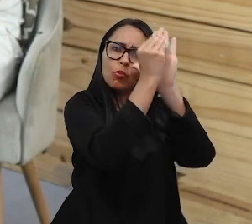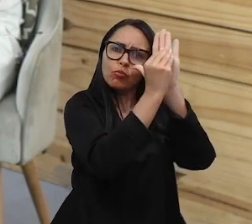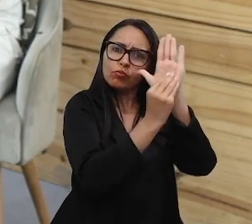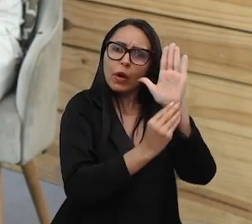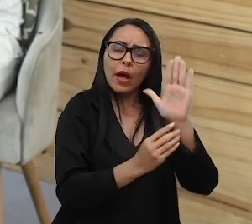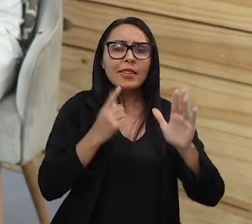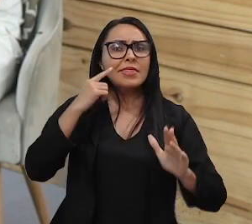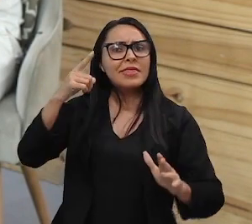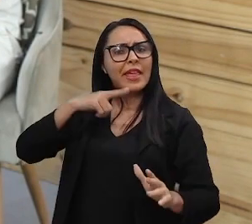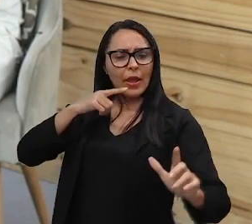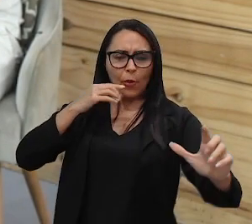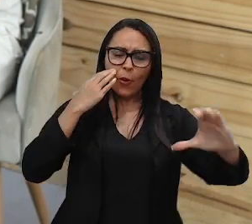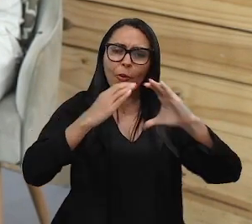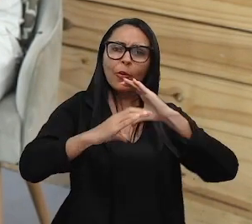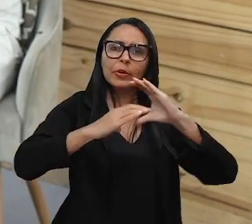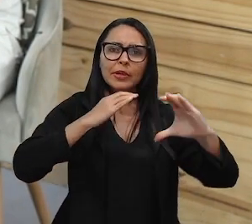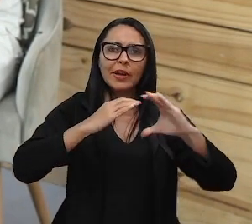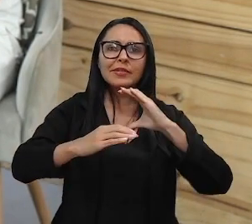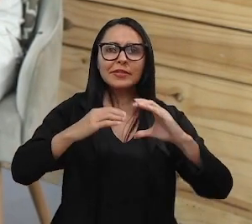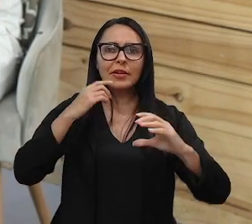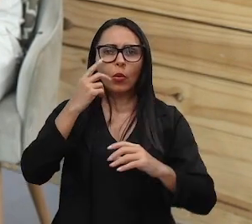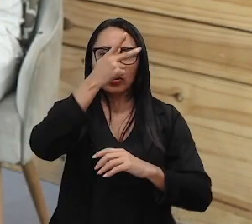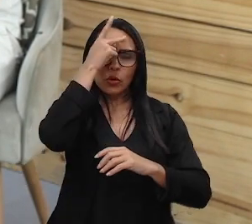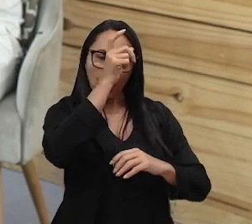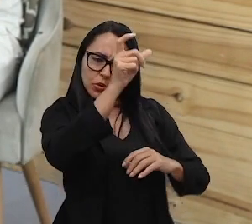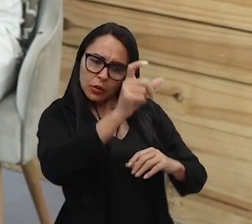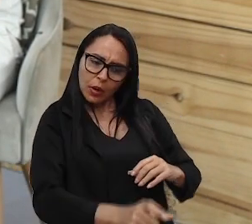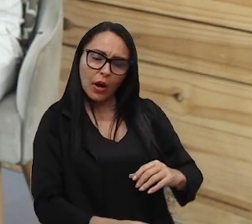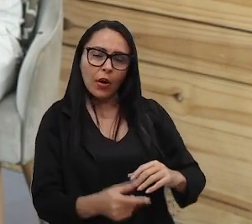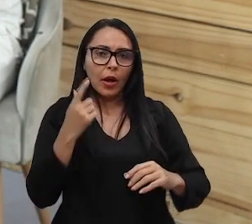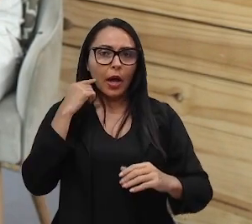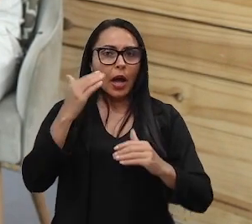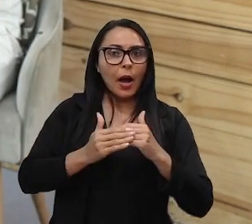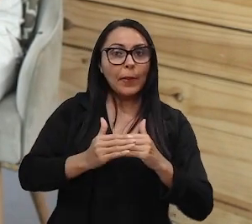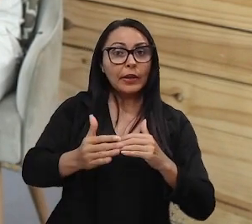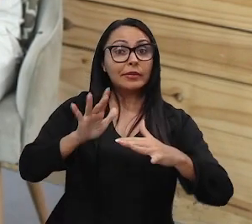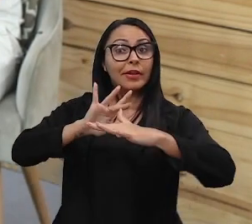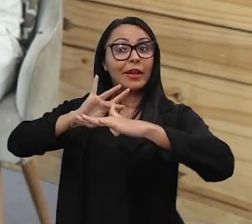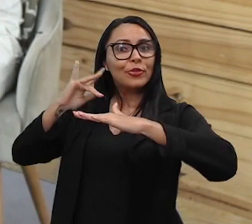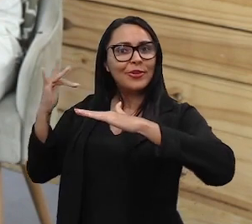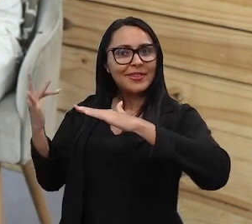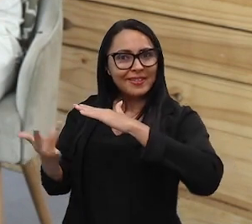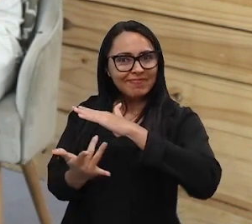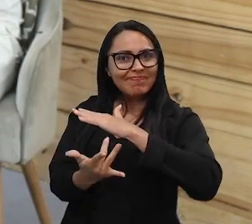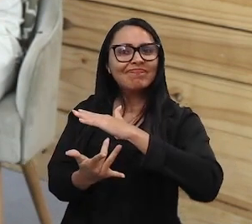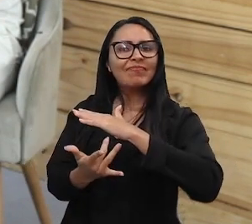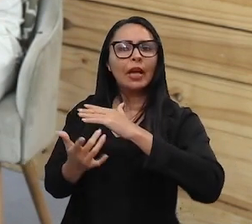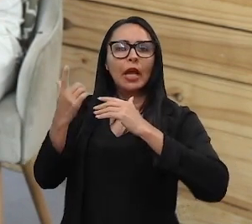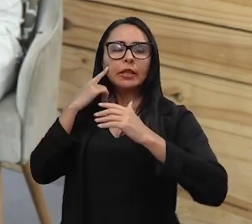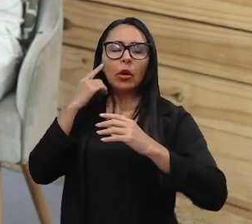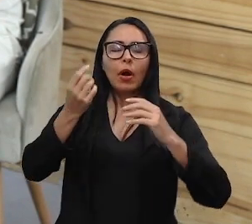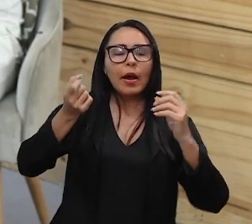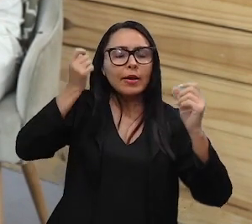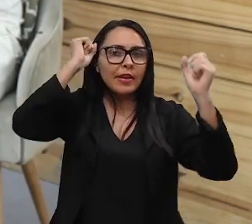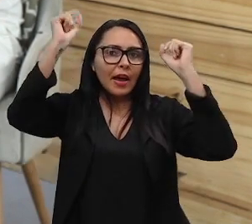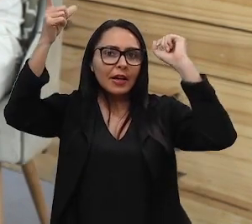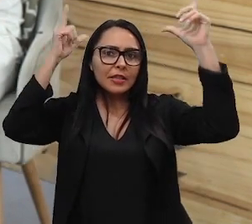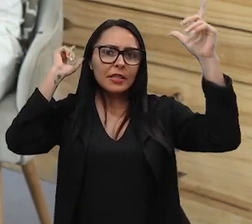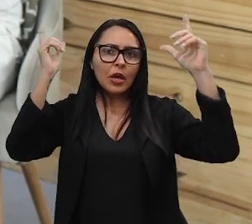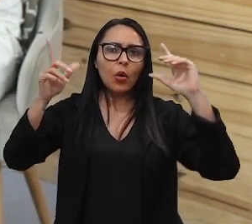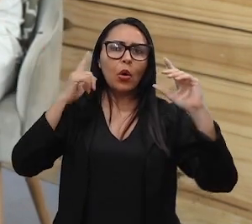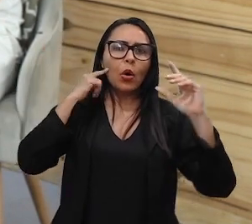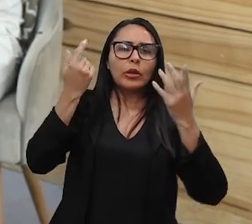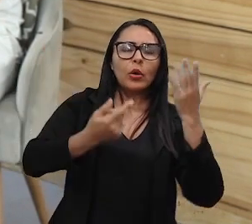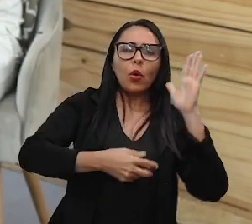ter uma comunicação com seus usuários ou potenciais usuários a partir de redes sociais. Então, a criação desse conteúdo, criação do roteiro, né? A